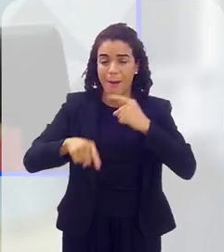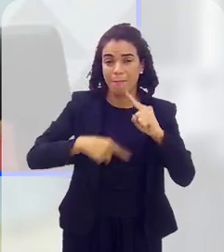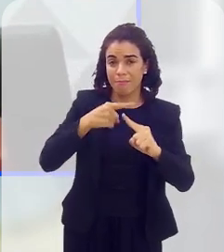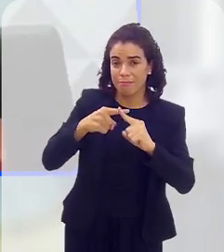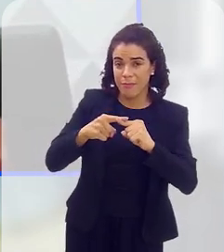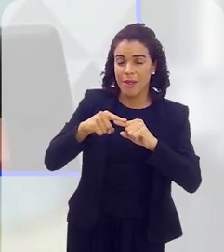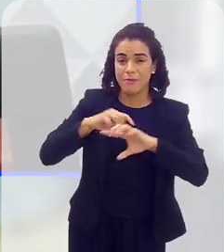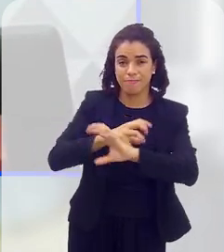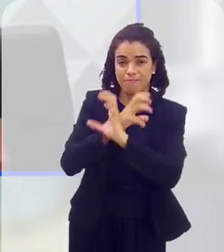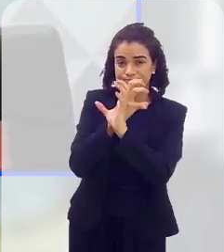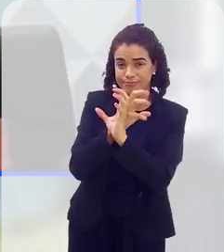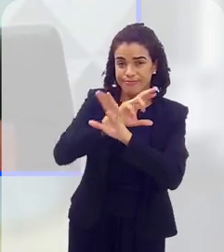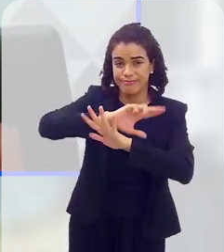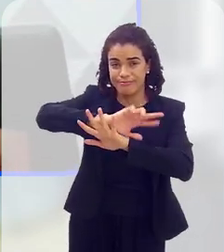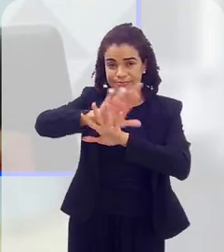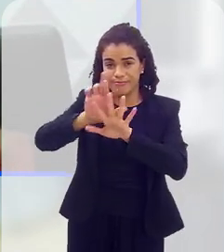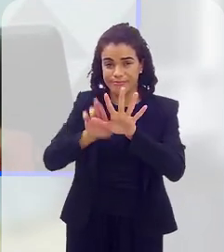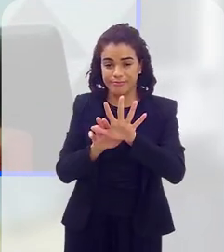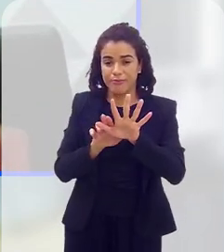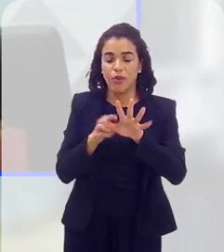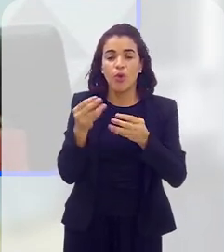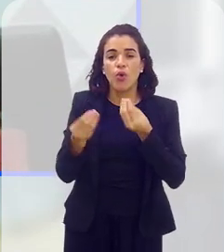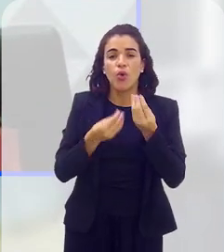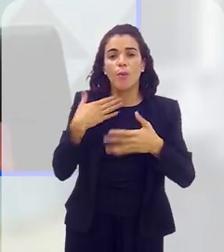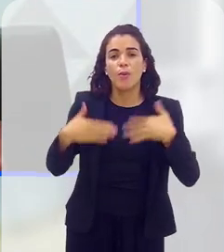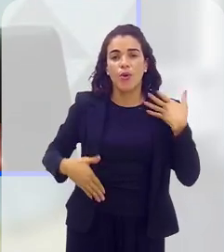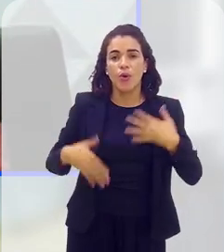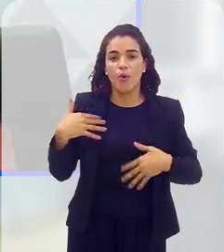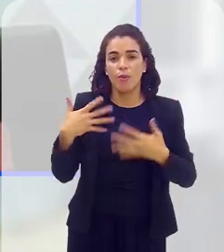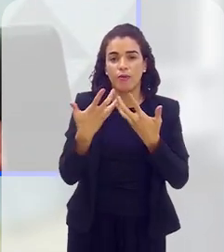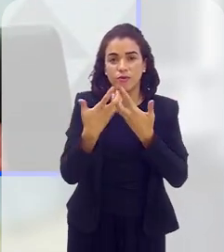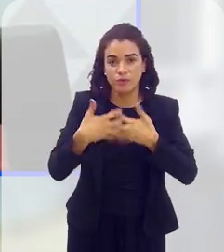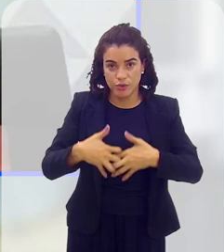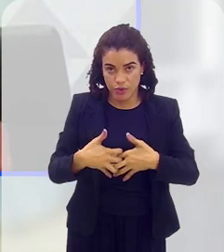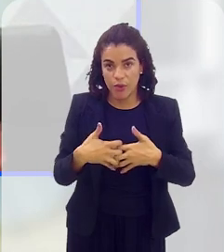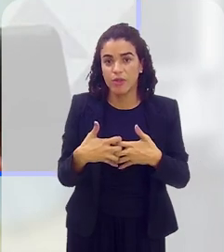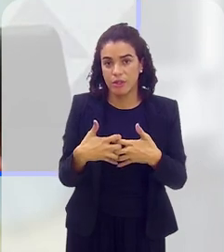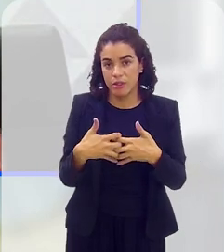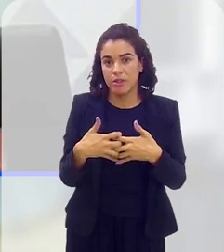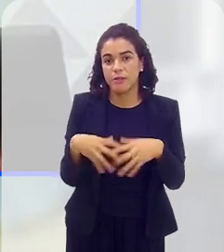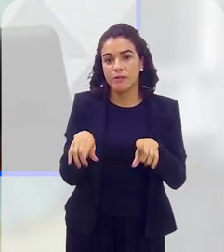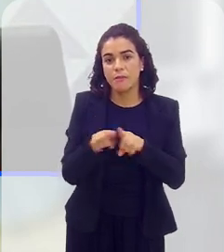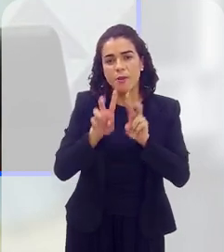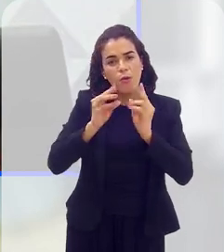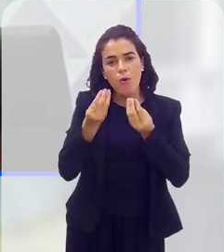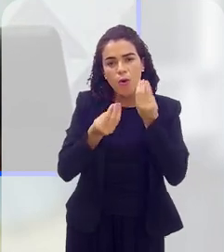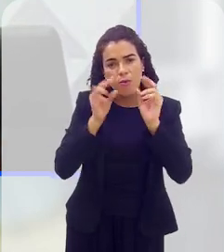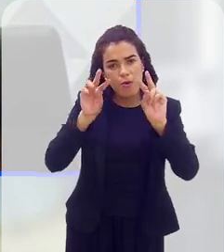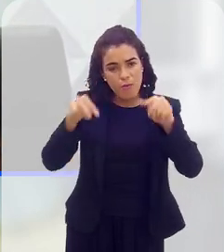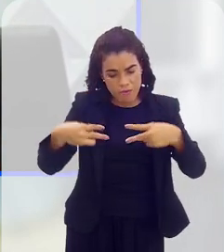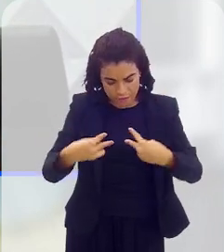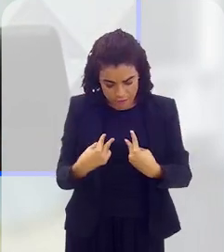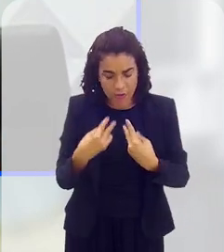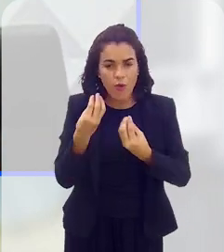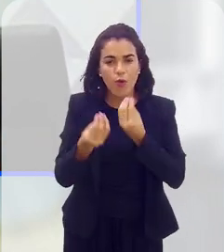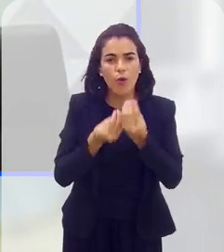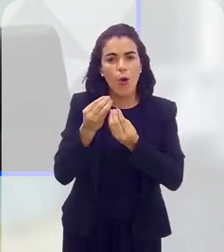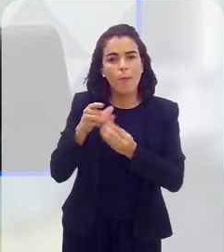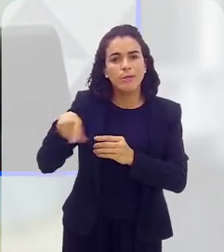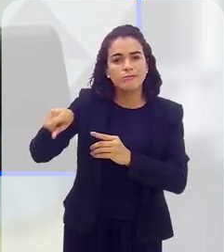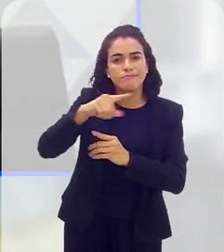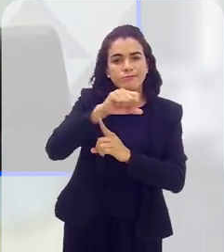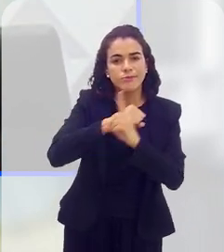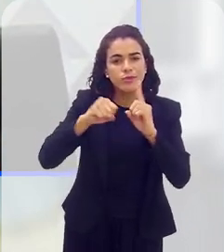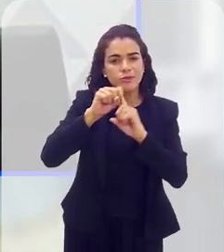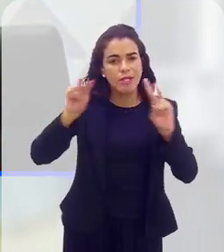esquelético, que vai influenciar em como o meu corpo funciona e que vai influenciar em como eu me vejo, como que eu sou visto e